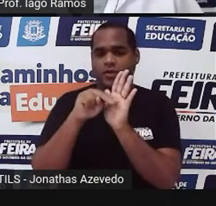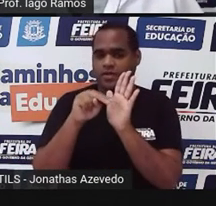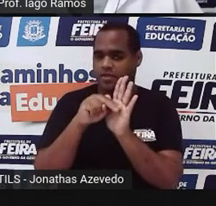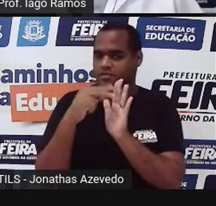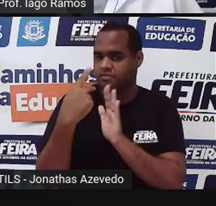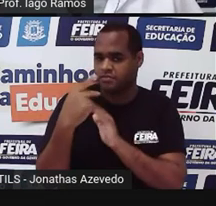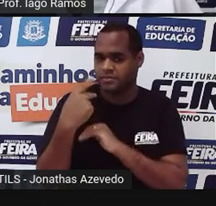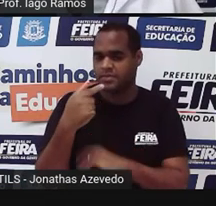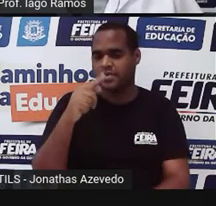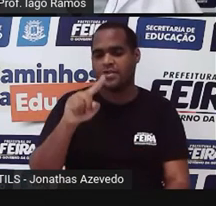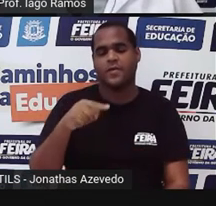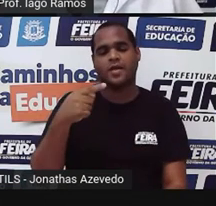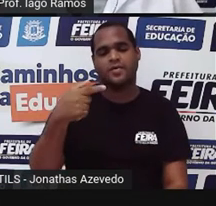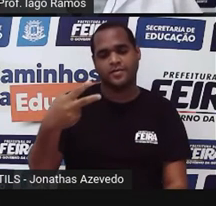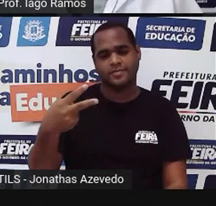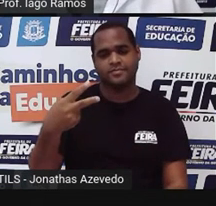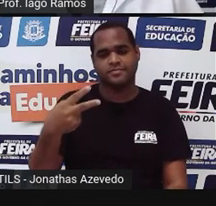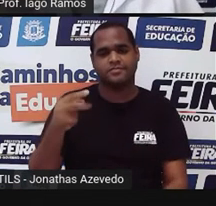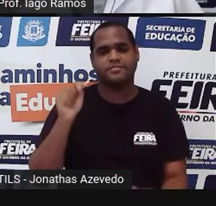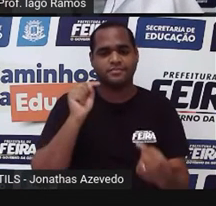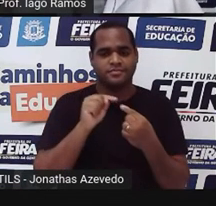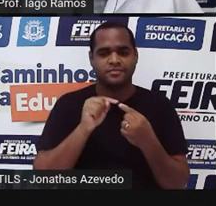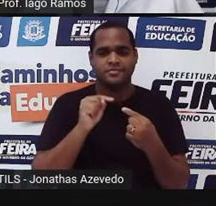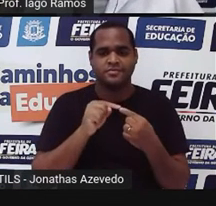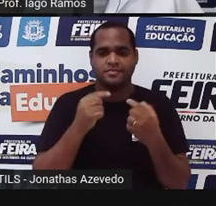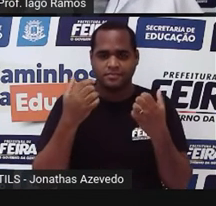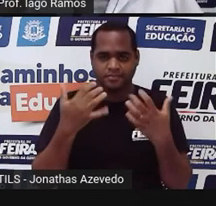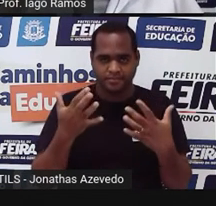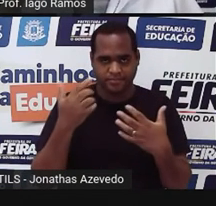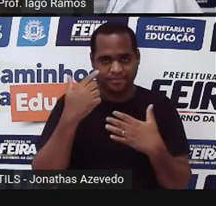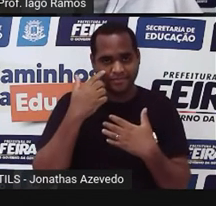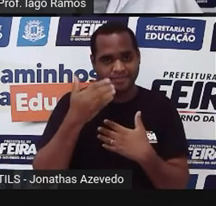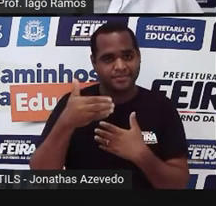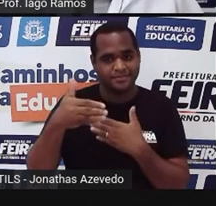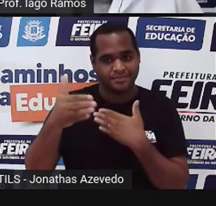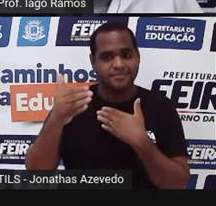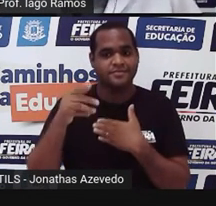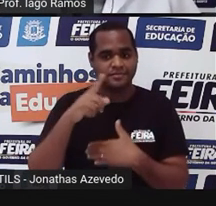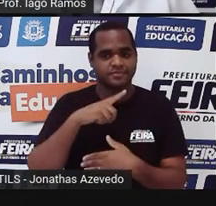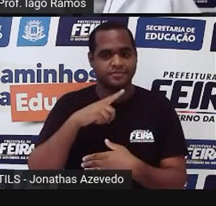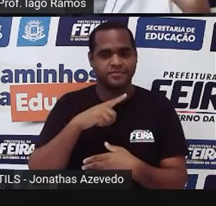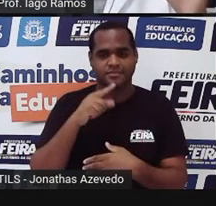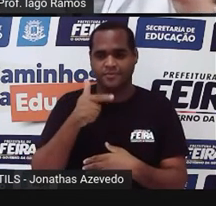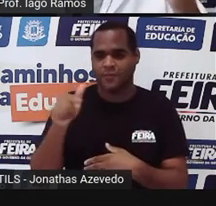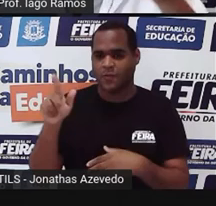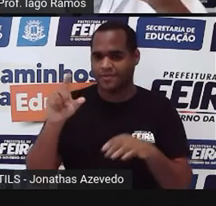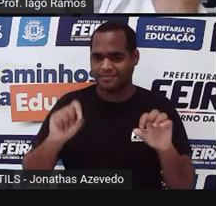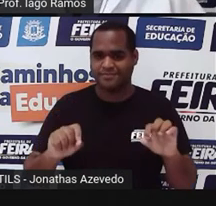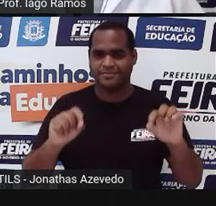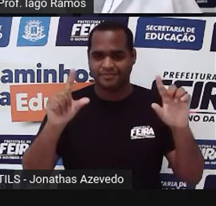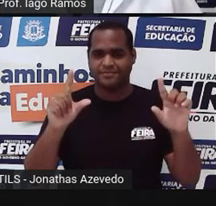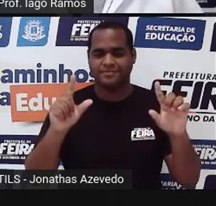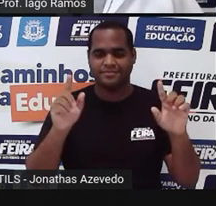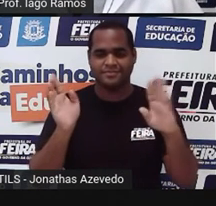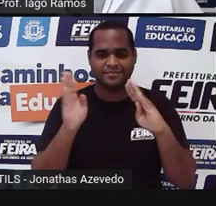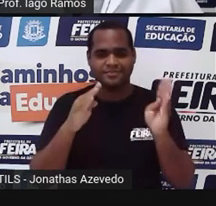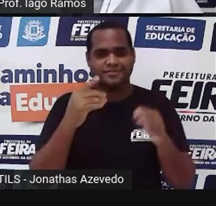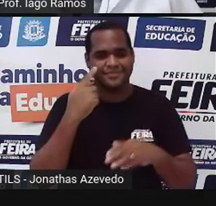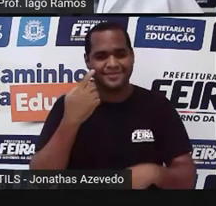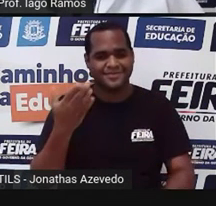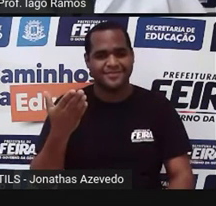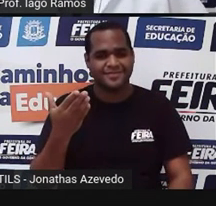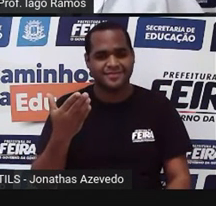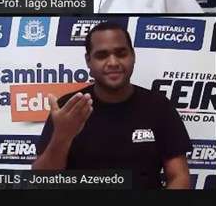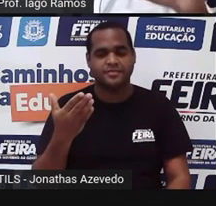na nota do ano. É como se... A gente vai ver. Aliás, deixa eu falar isso na próxima tela. Vamos mudar de tela. Olha só.